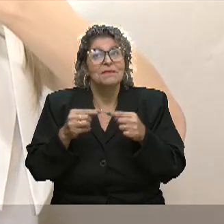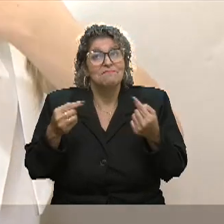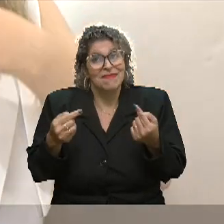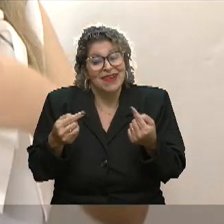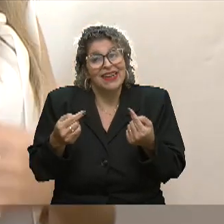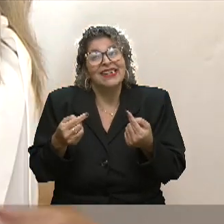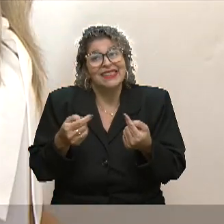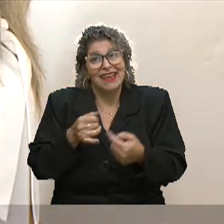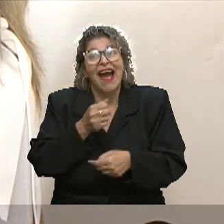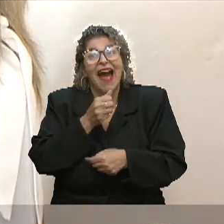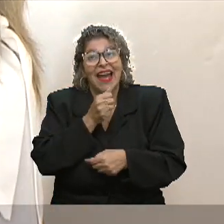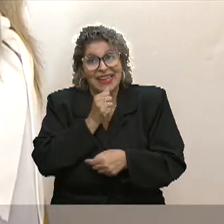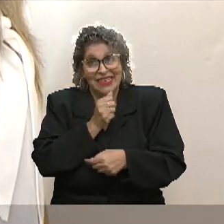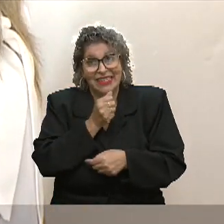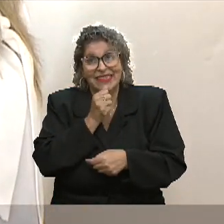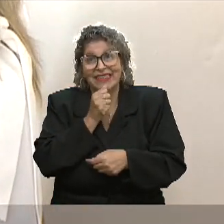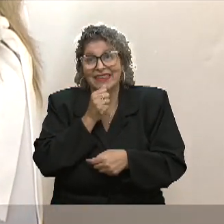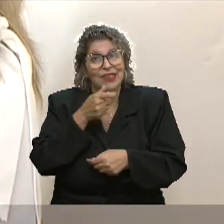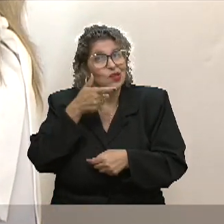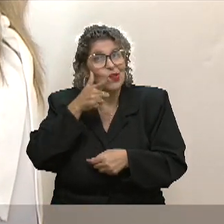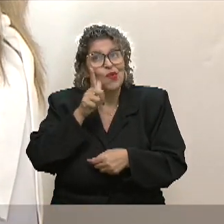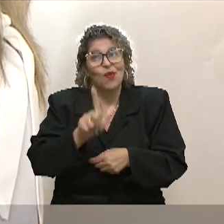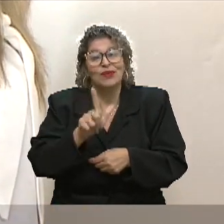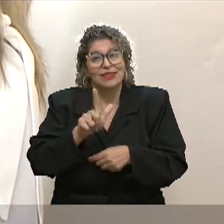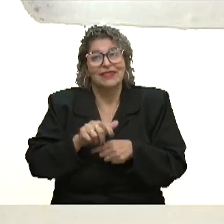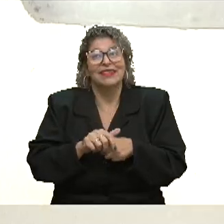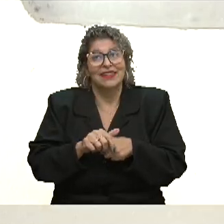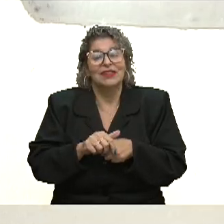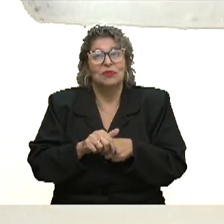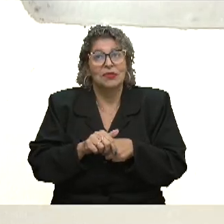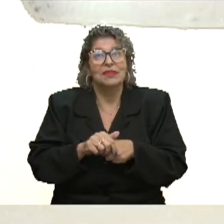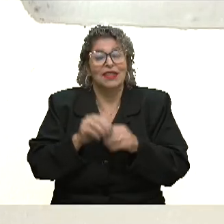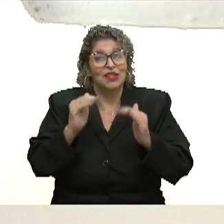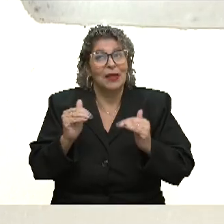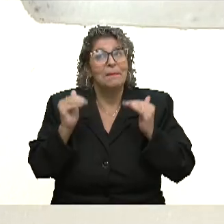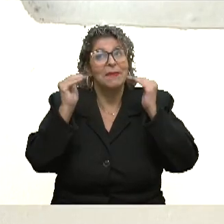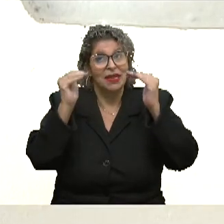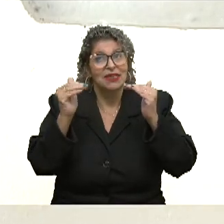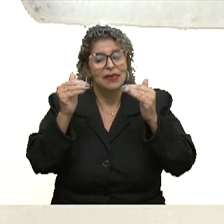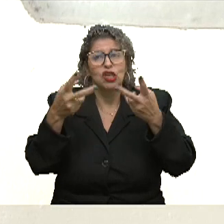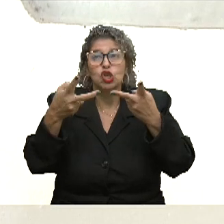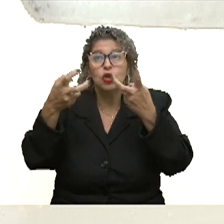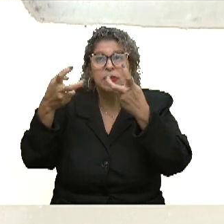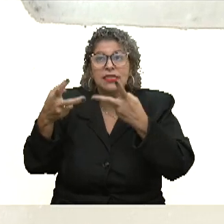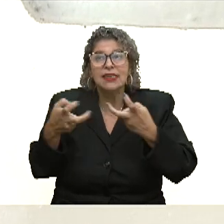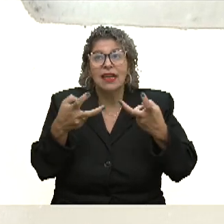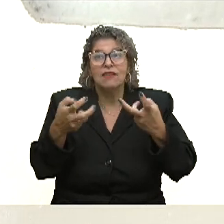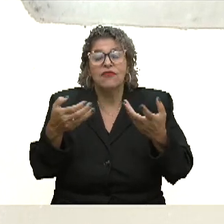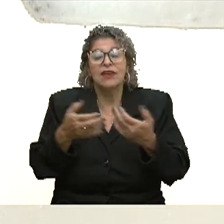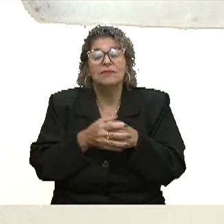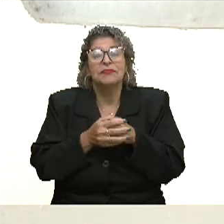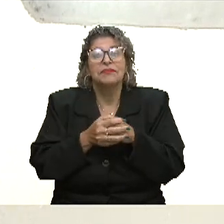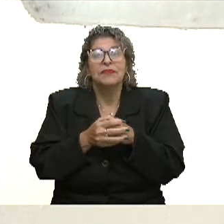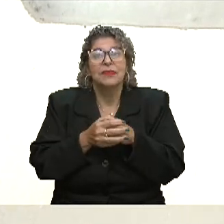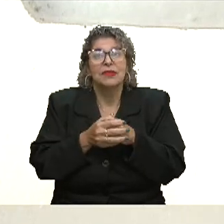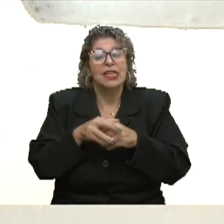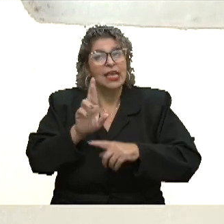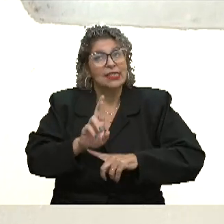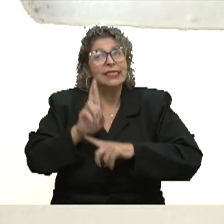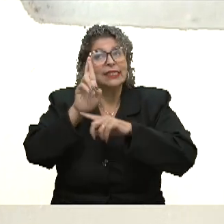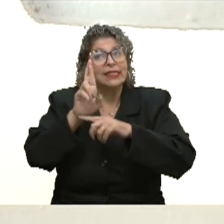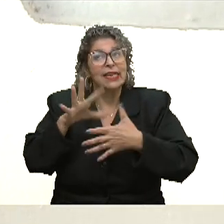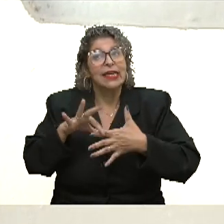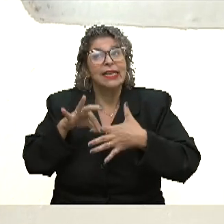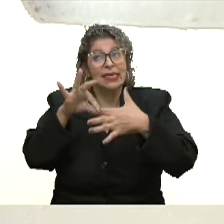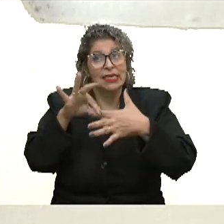por enquanto, a gente ainda não chegou onde a gente precisa chegar. A gente enxerga, principalmente nas lideranças, né,